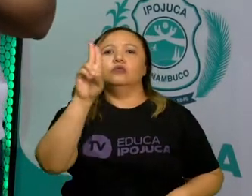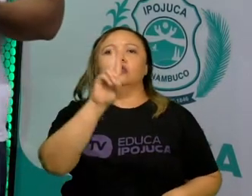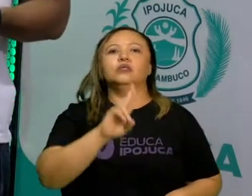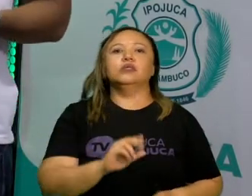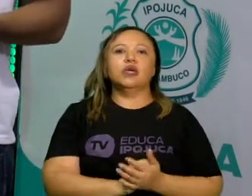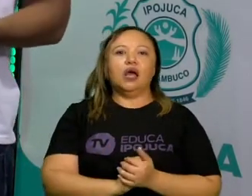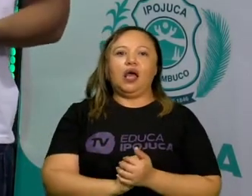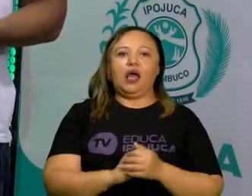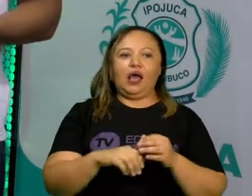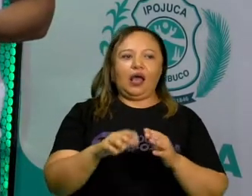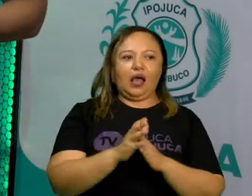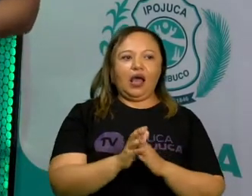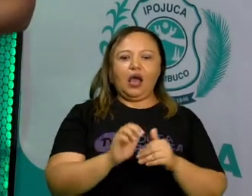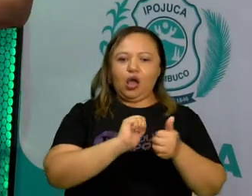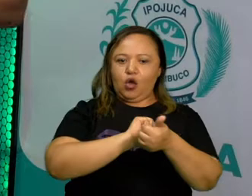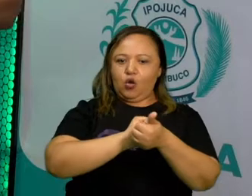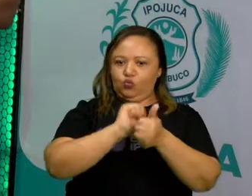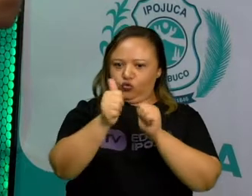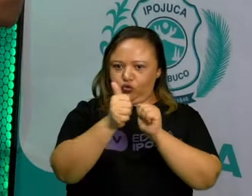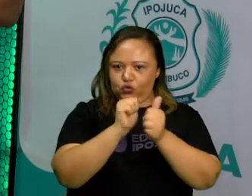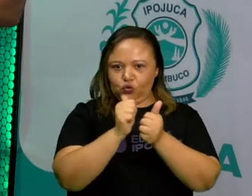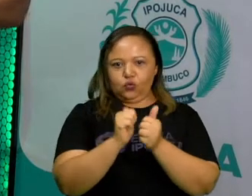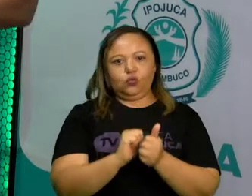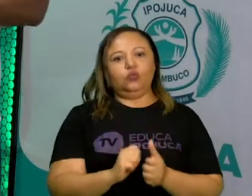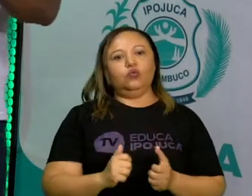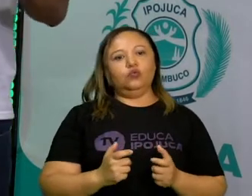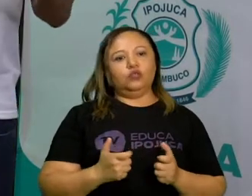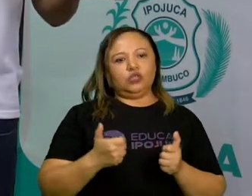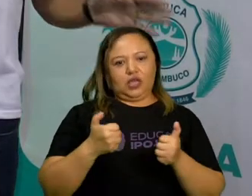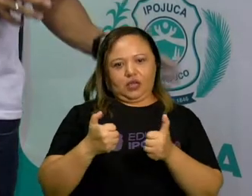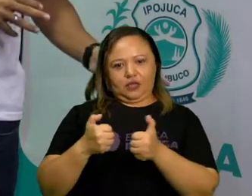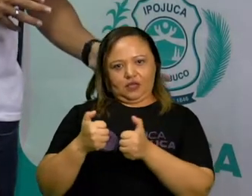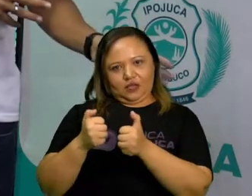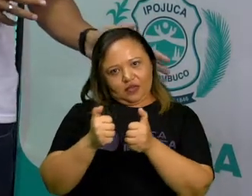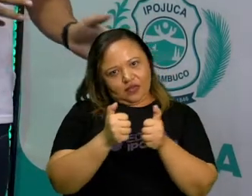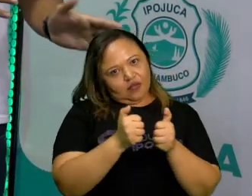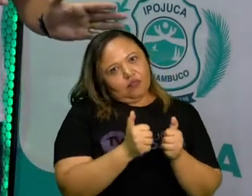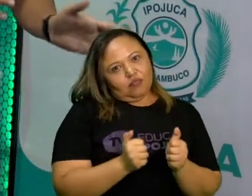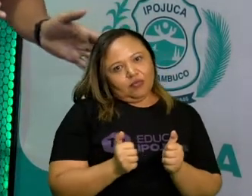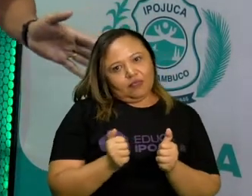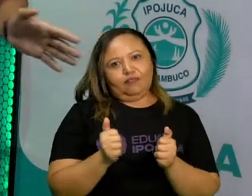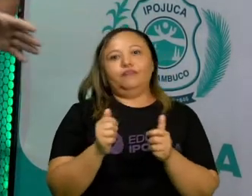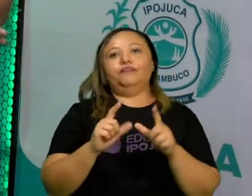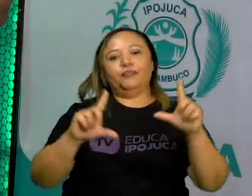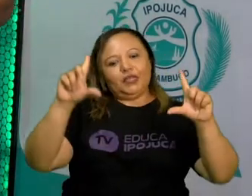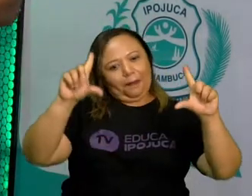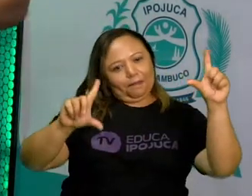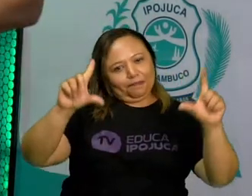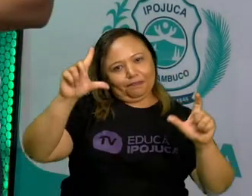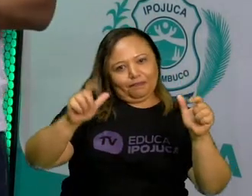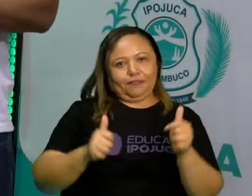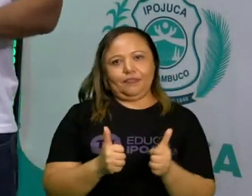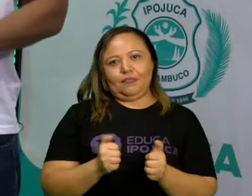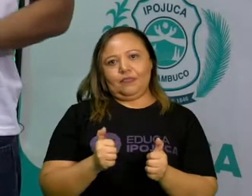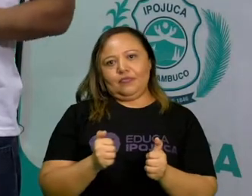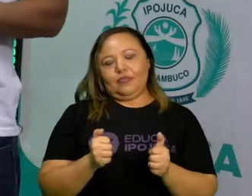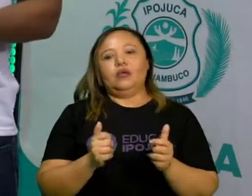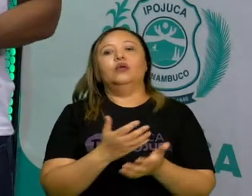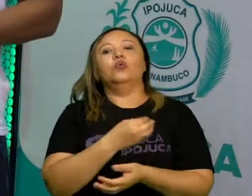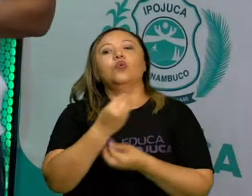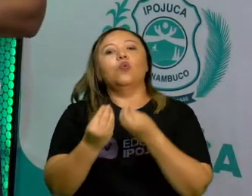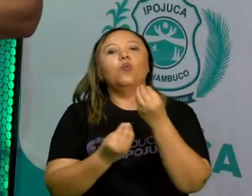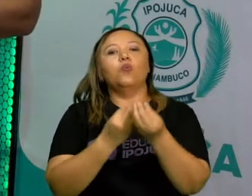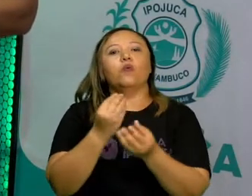forma de jogarmos os jogos eletrônicos, não mais como as que conhecíamos no início, onde ficávamos sentados